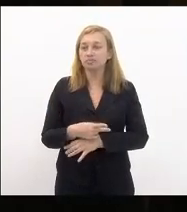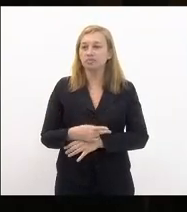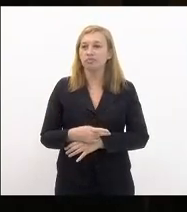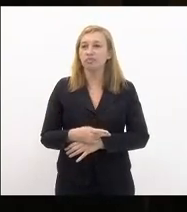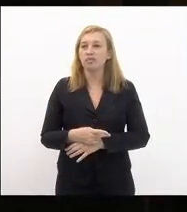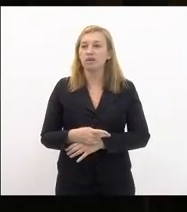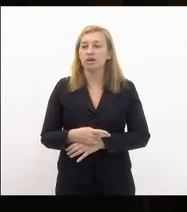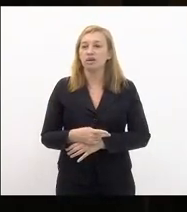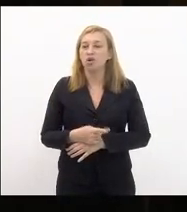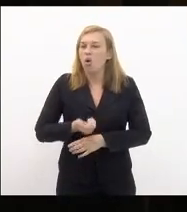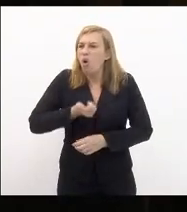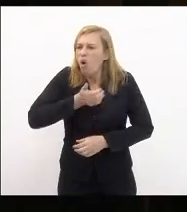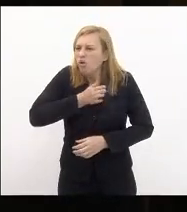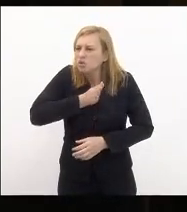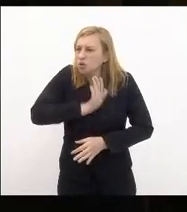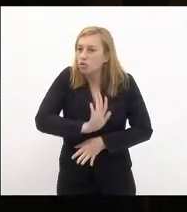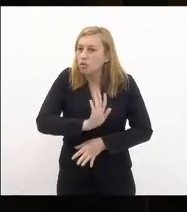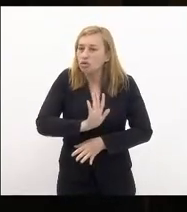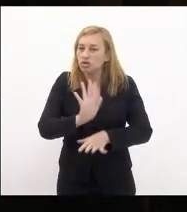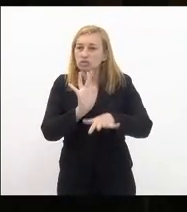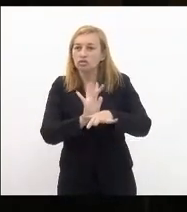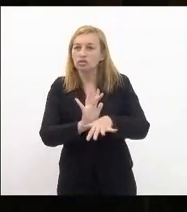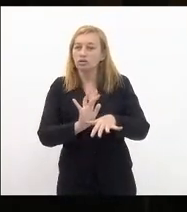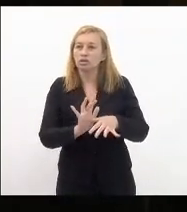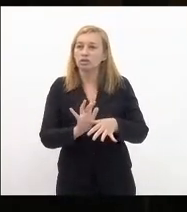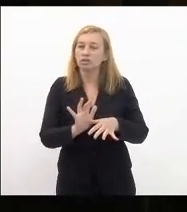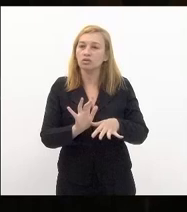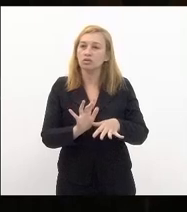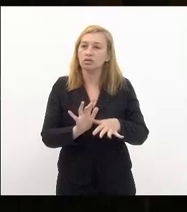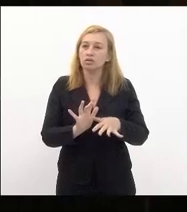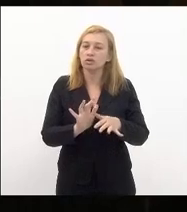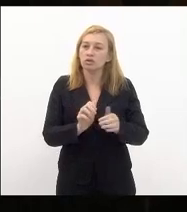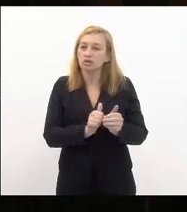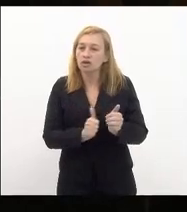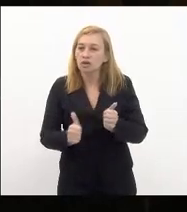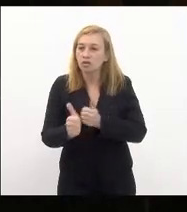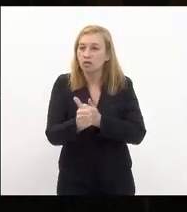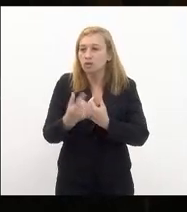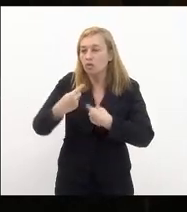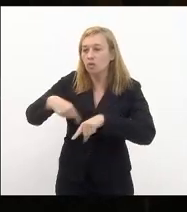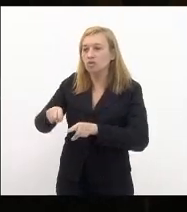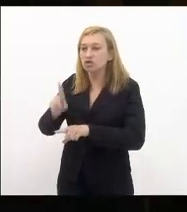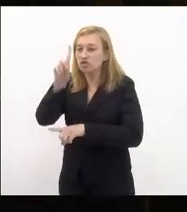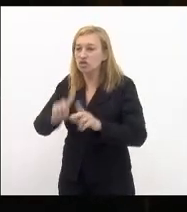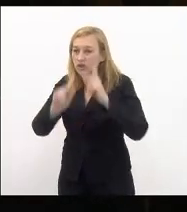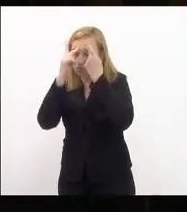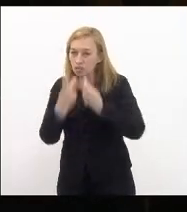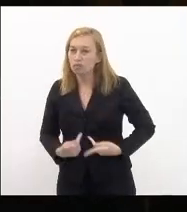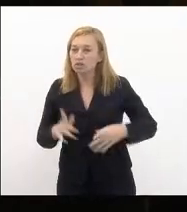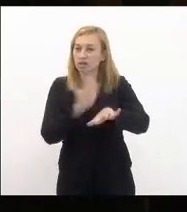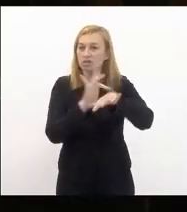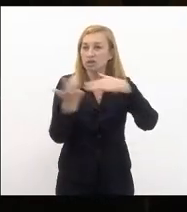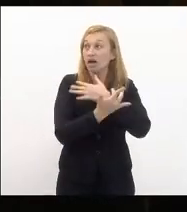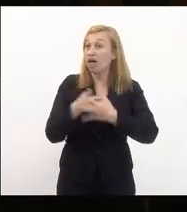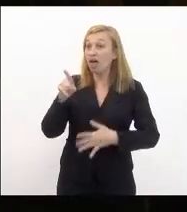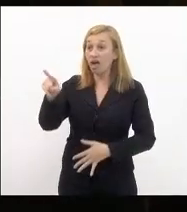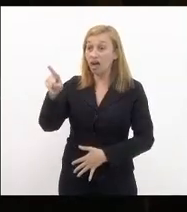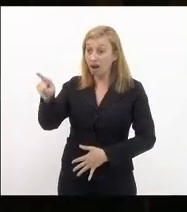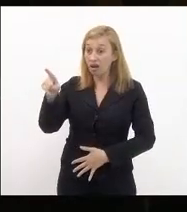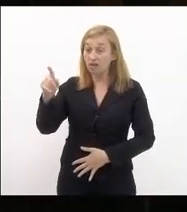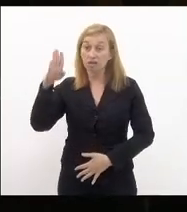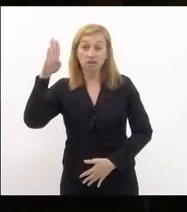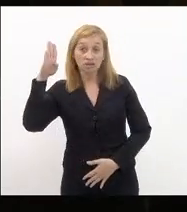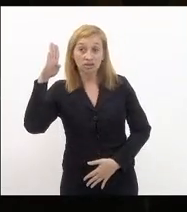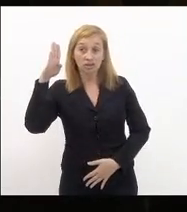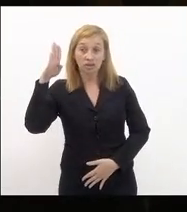disseminação de ódio pelas redes sociais uma afronta aos direitos humanos logo ela que está se candidatando